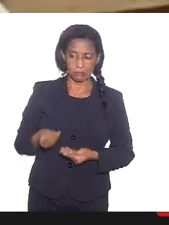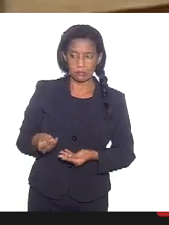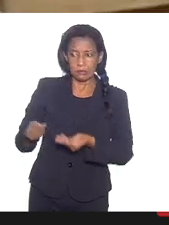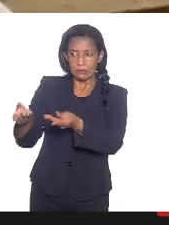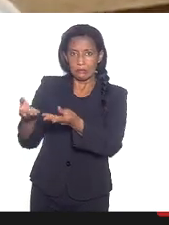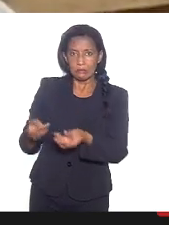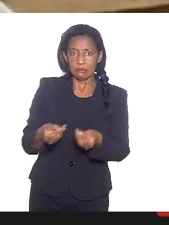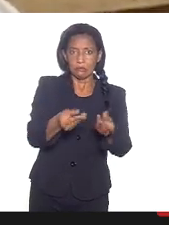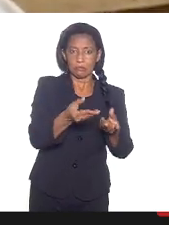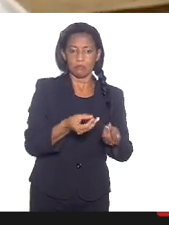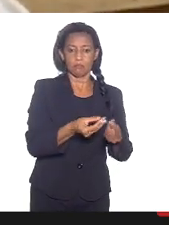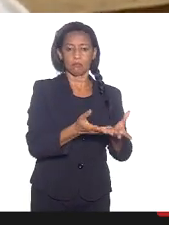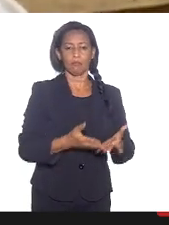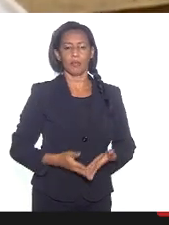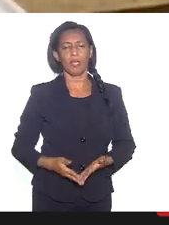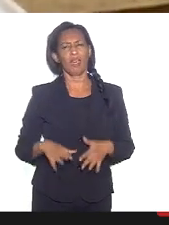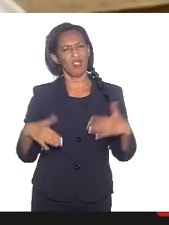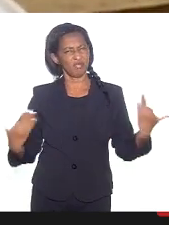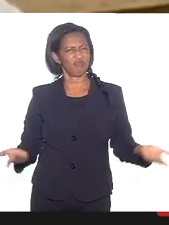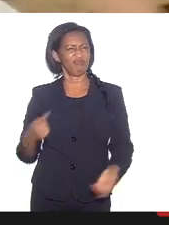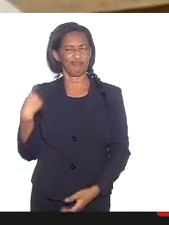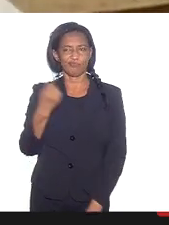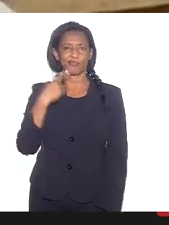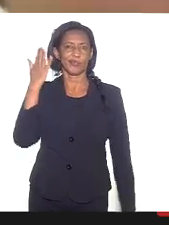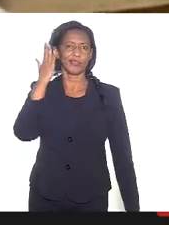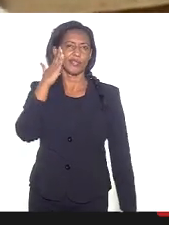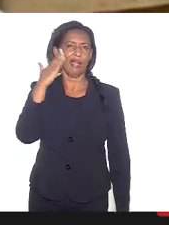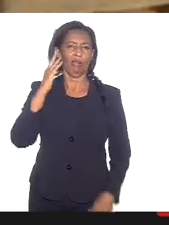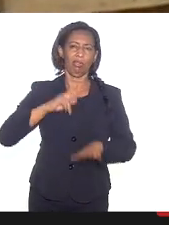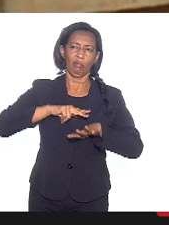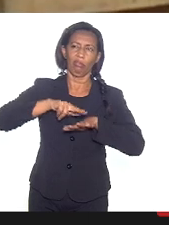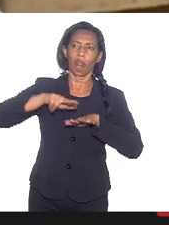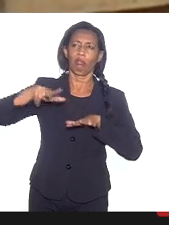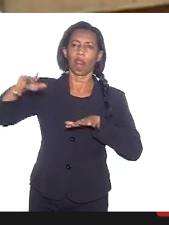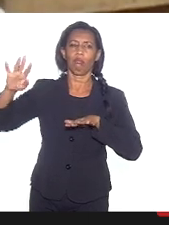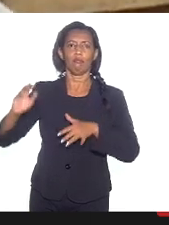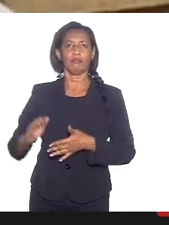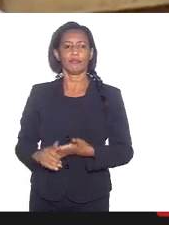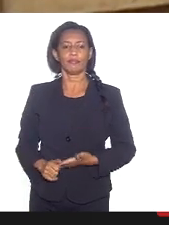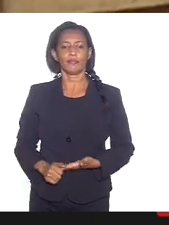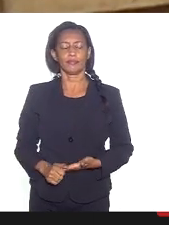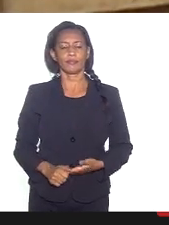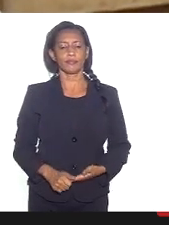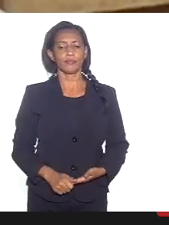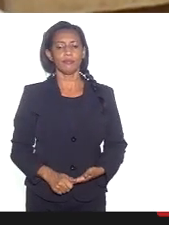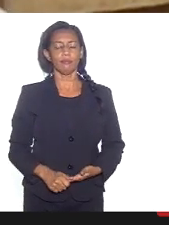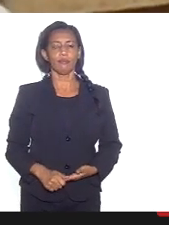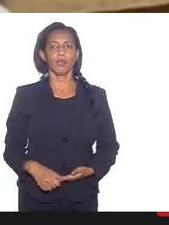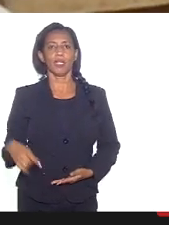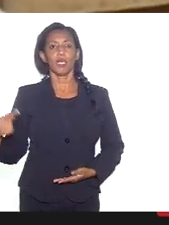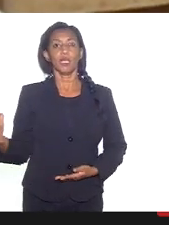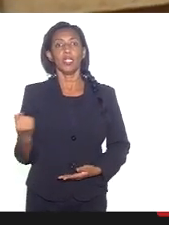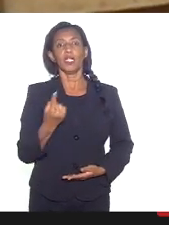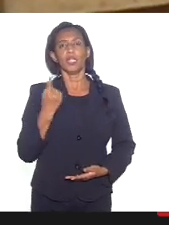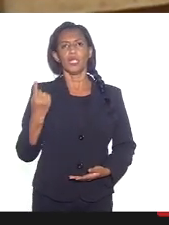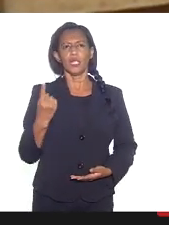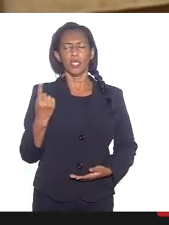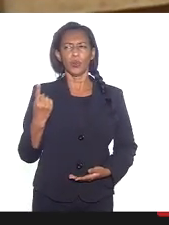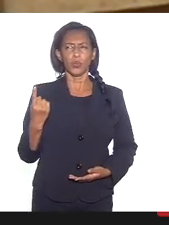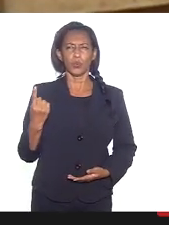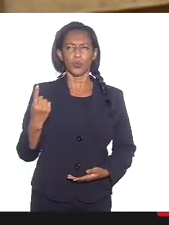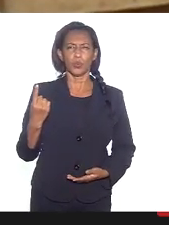a gente já sabe, etc., etc., e um dos casos mais